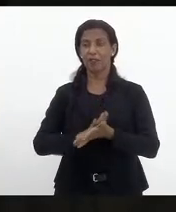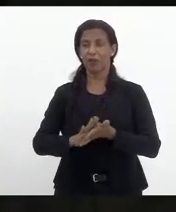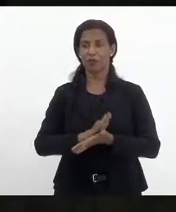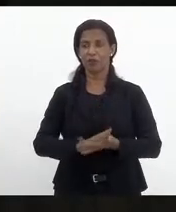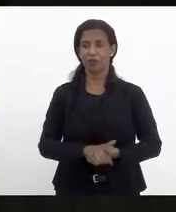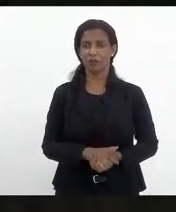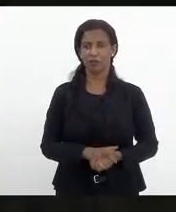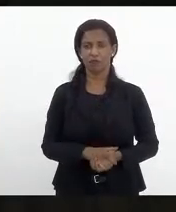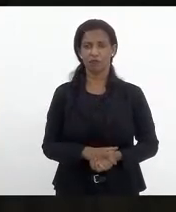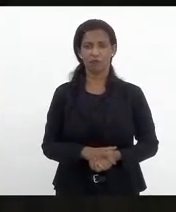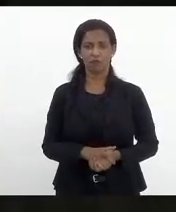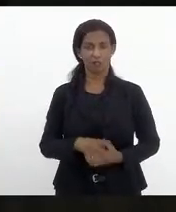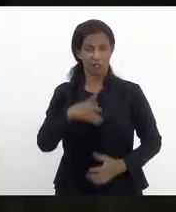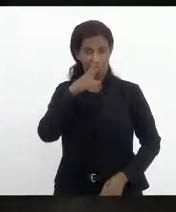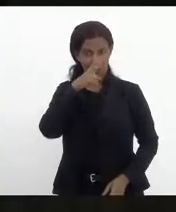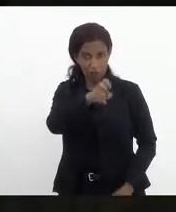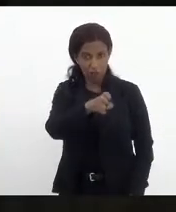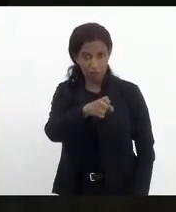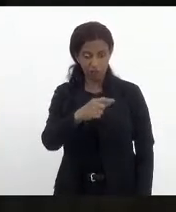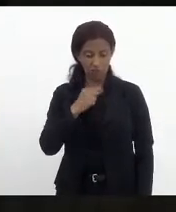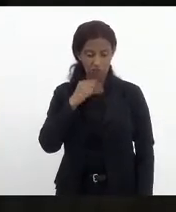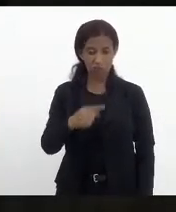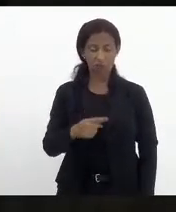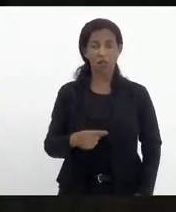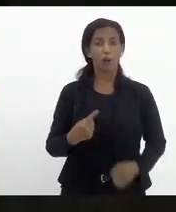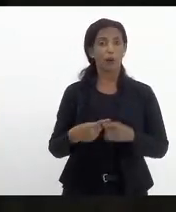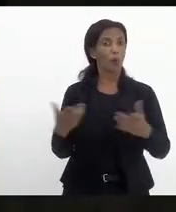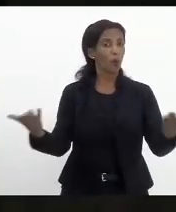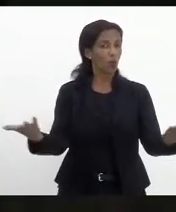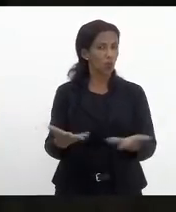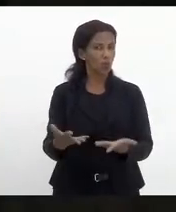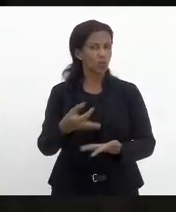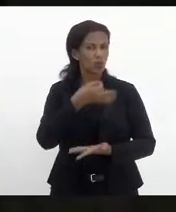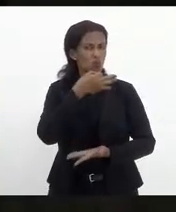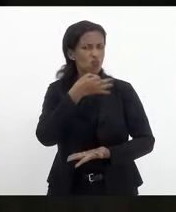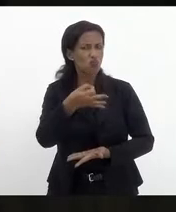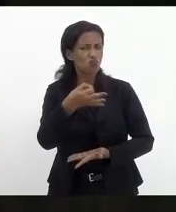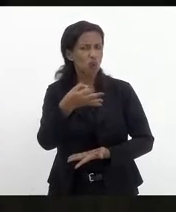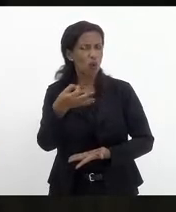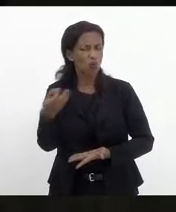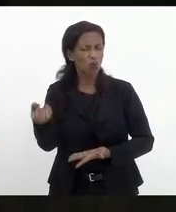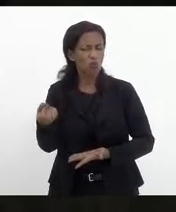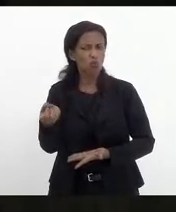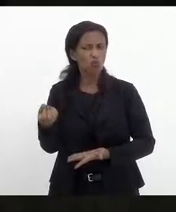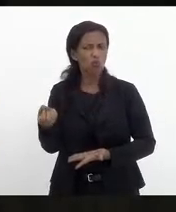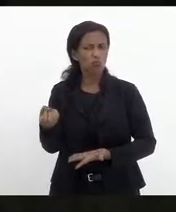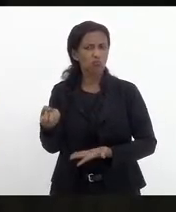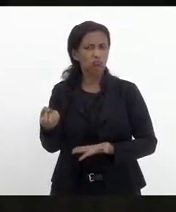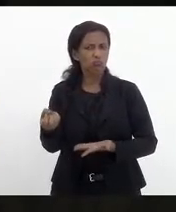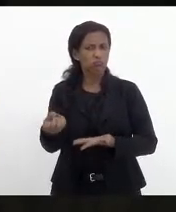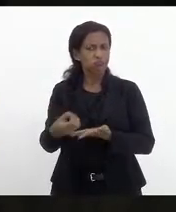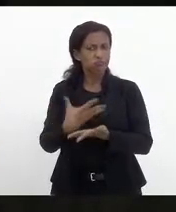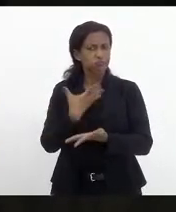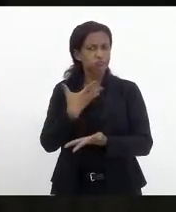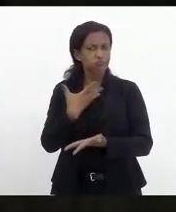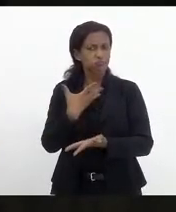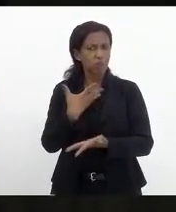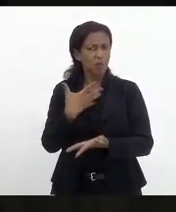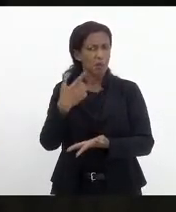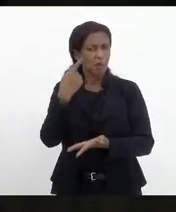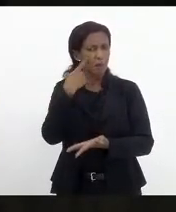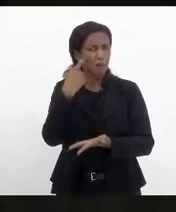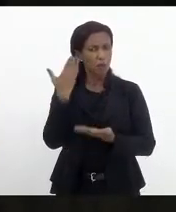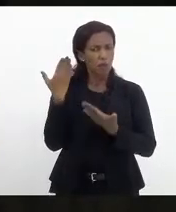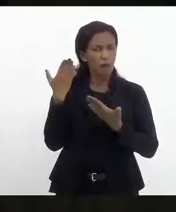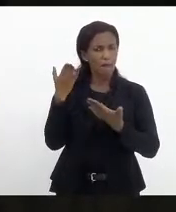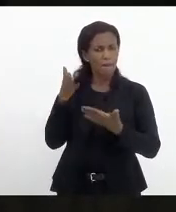Na bravata ninguém leva, porque hoje me passaram um áudio de um sujeito ameaçando.